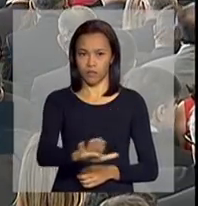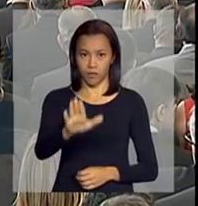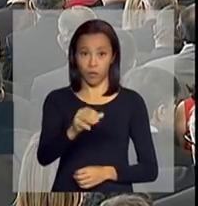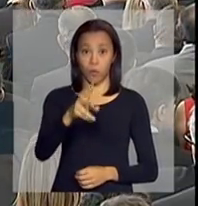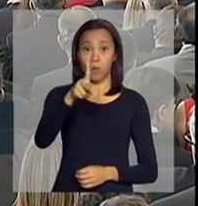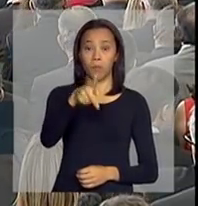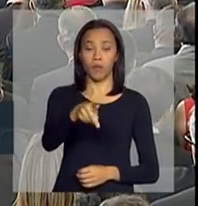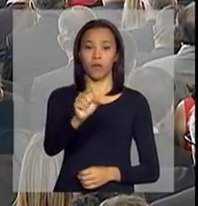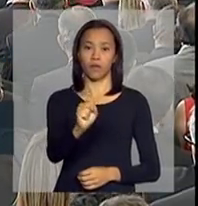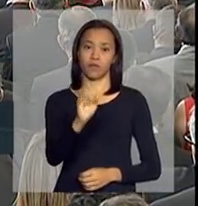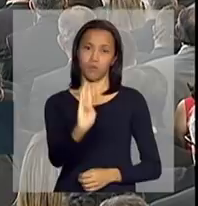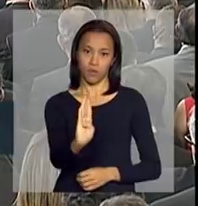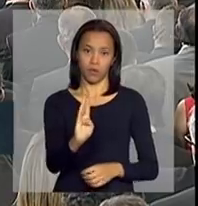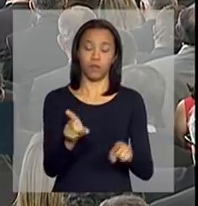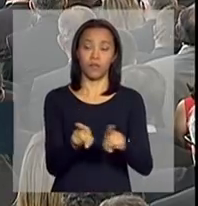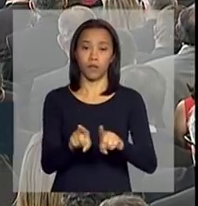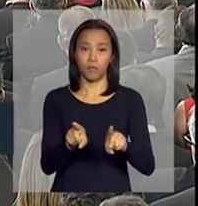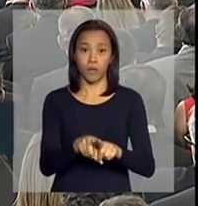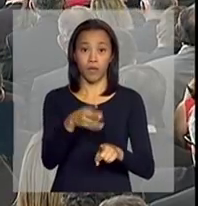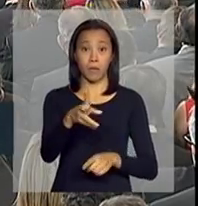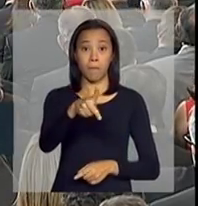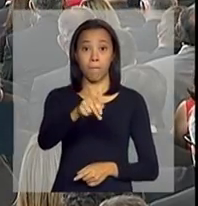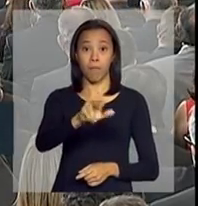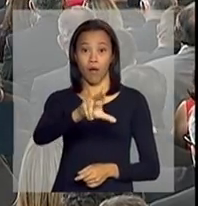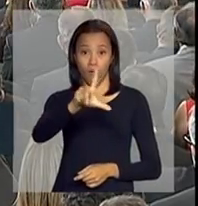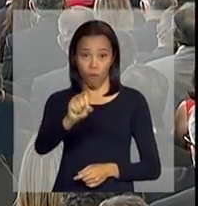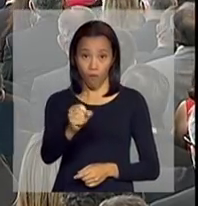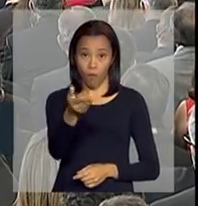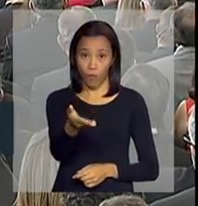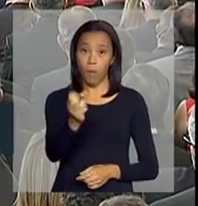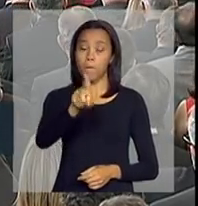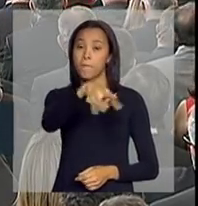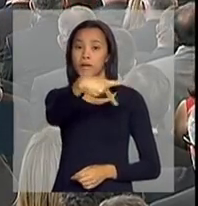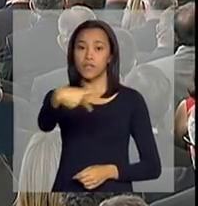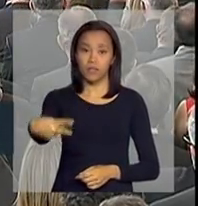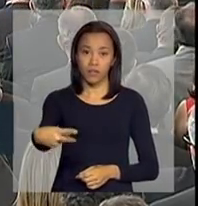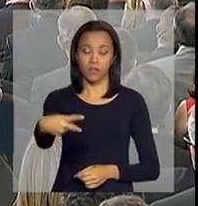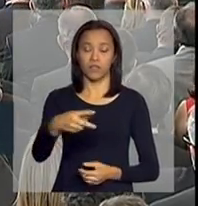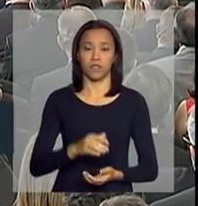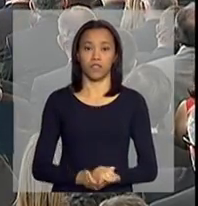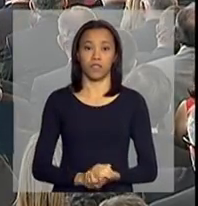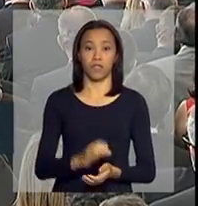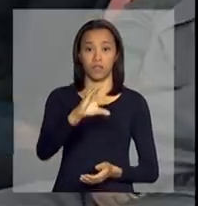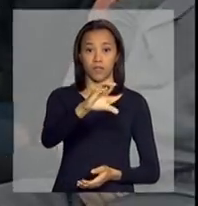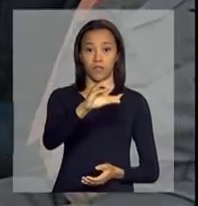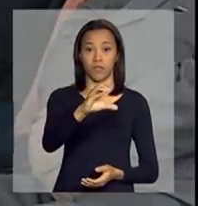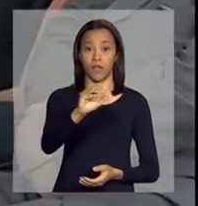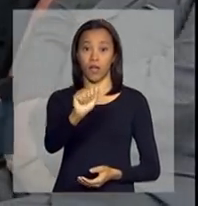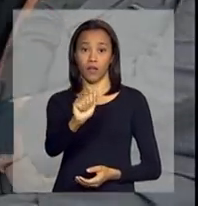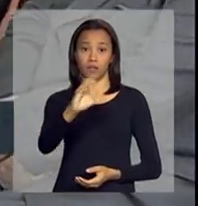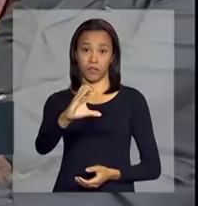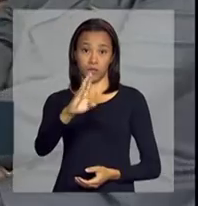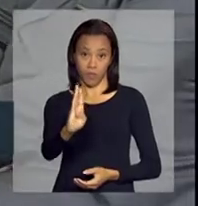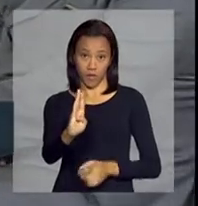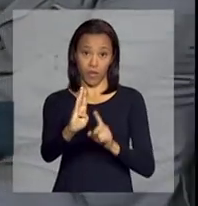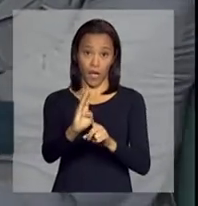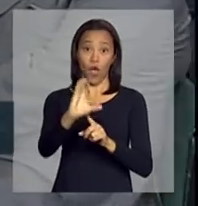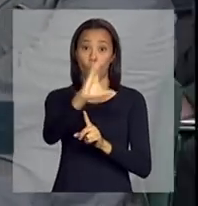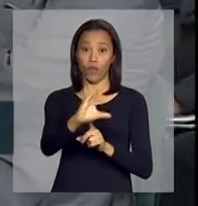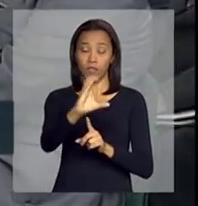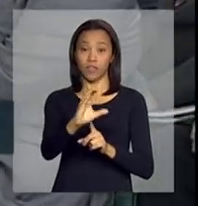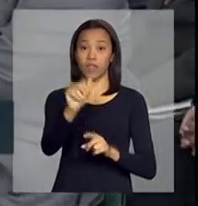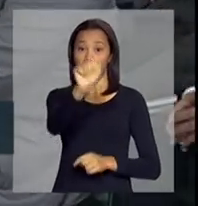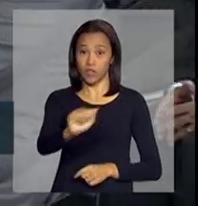caro José Paulo Dornelis Cairoli, presidente da CACB, Confederação das